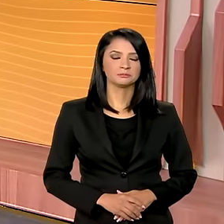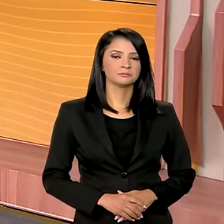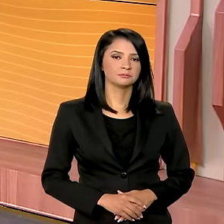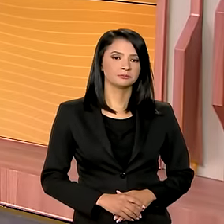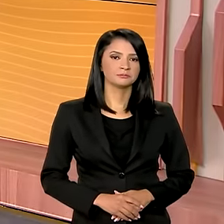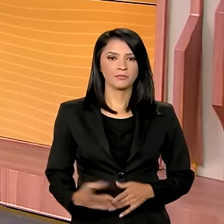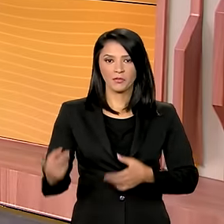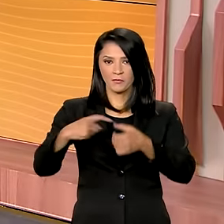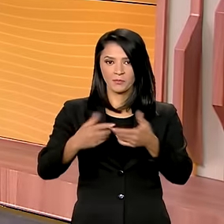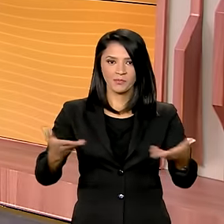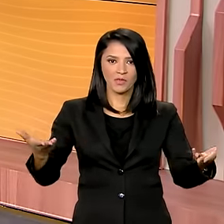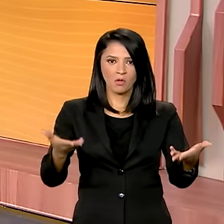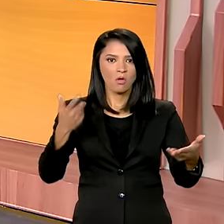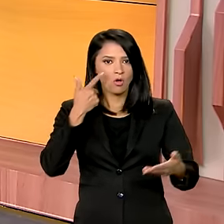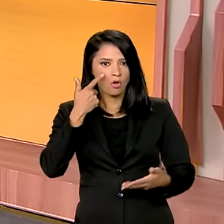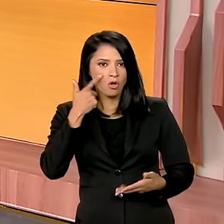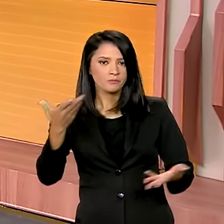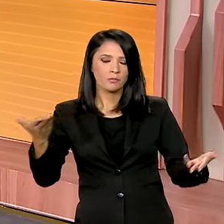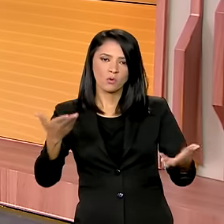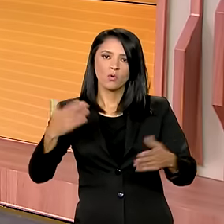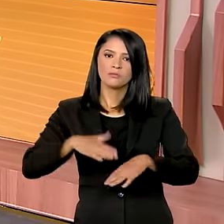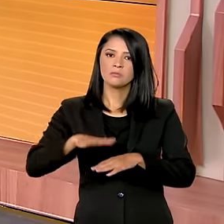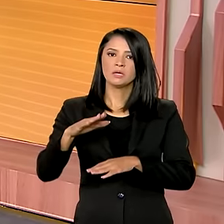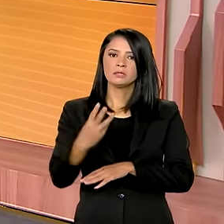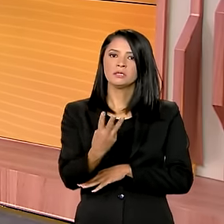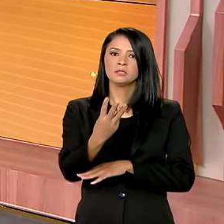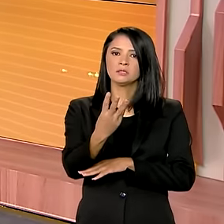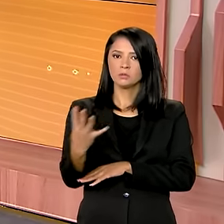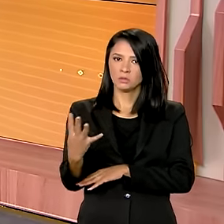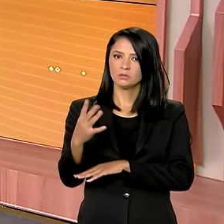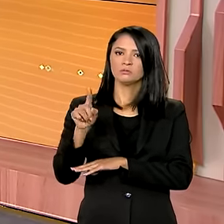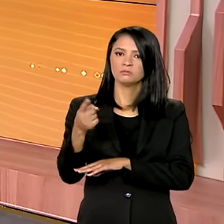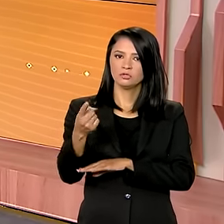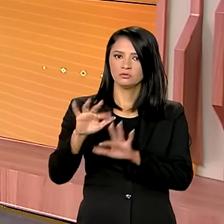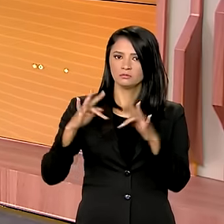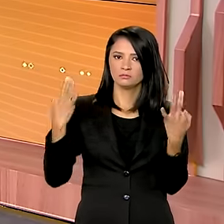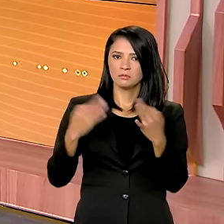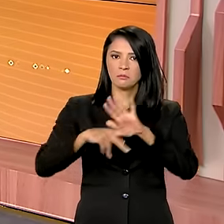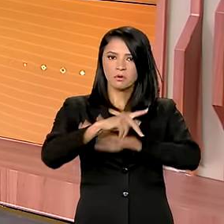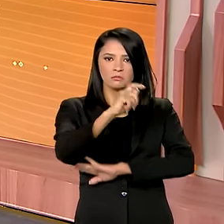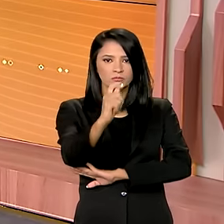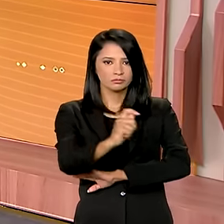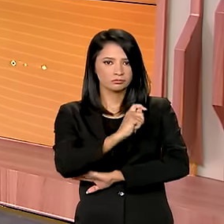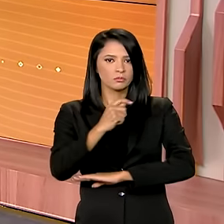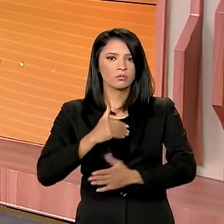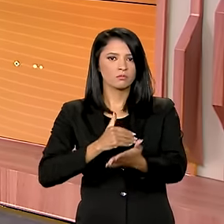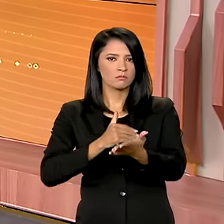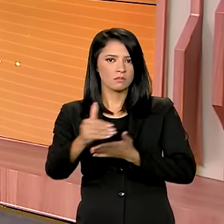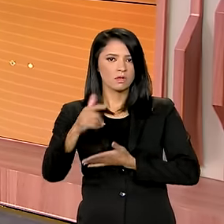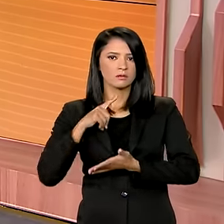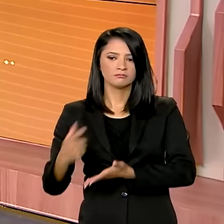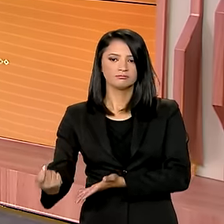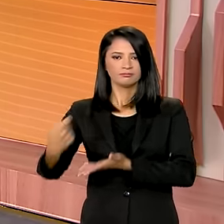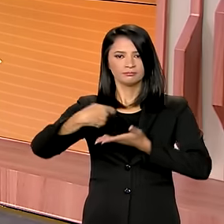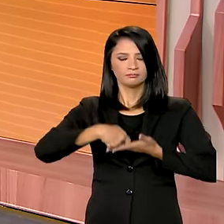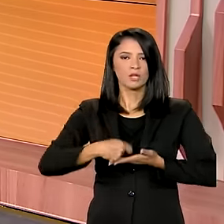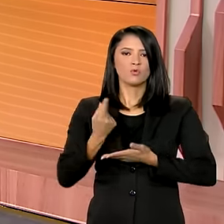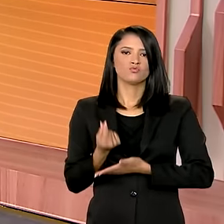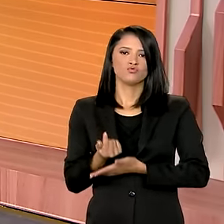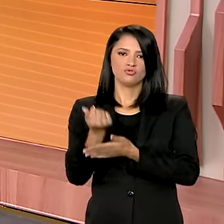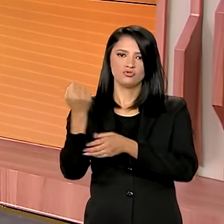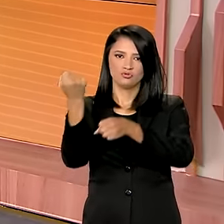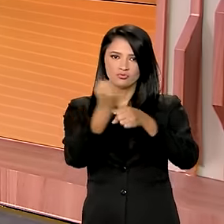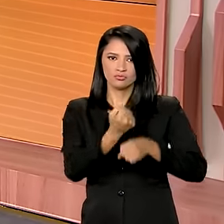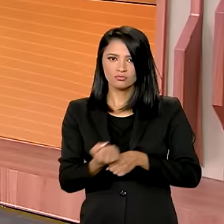Estamos de volta. olha, hoje mais de 34 mil famílias do Rio Grande do Sul começam a receber o auxílio